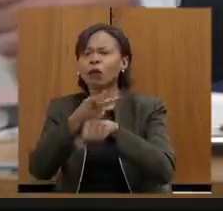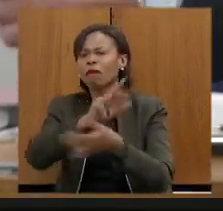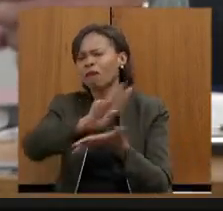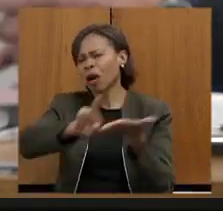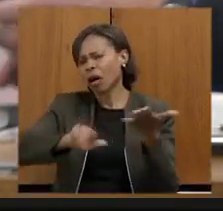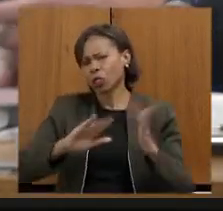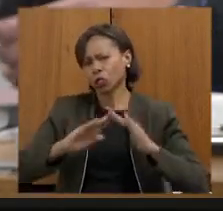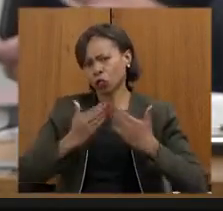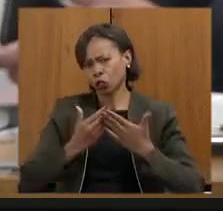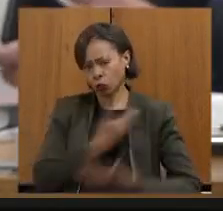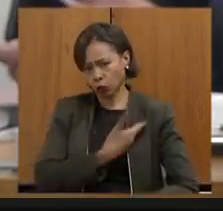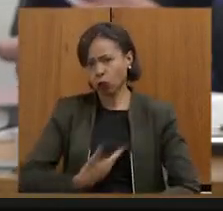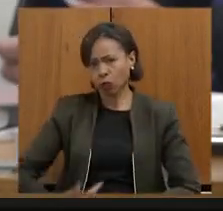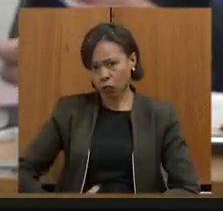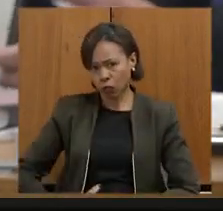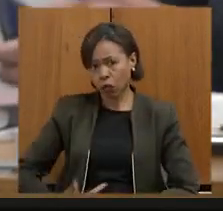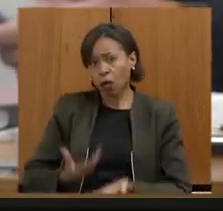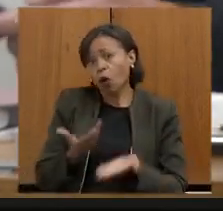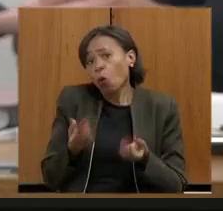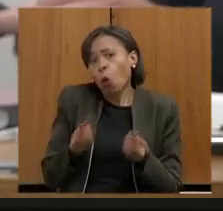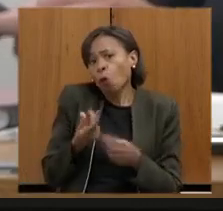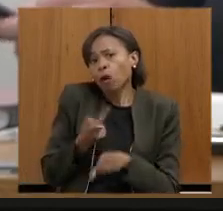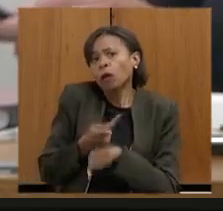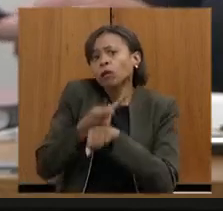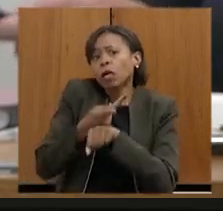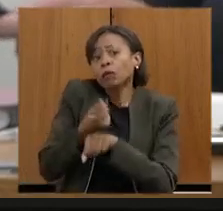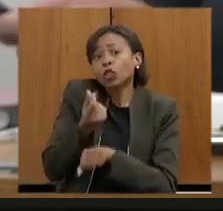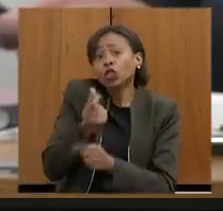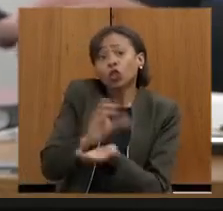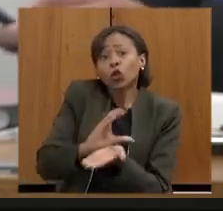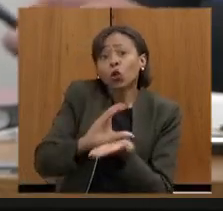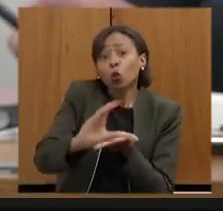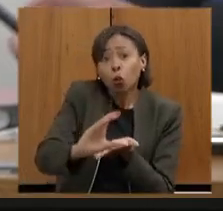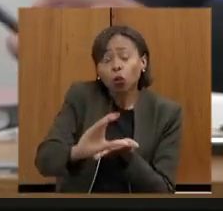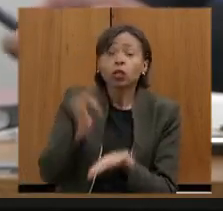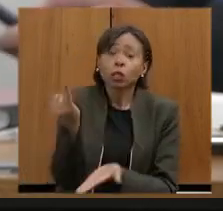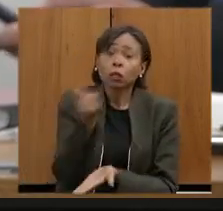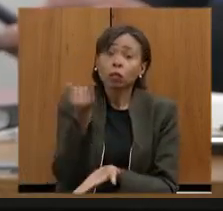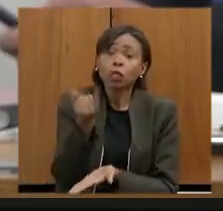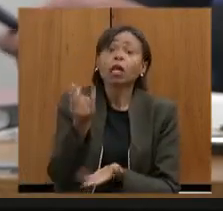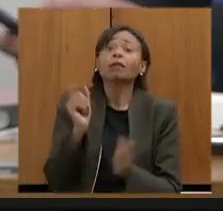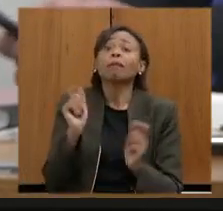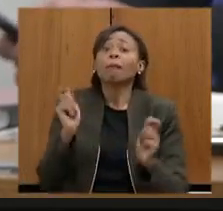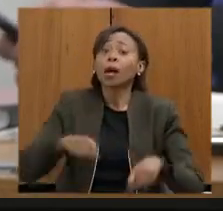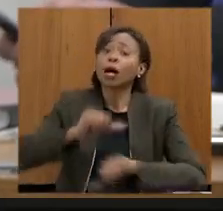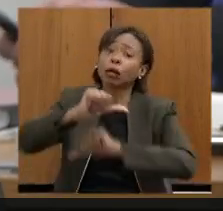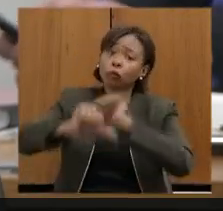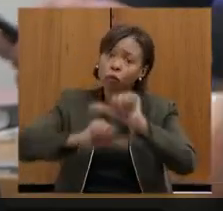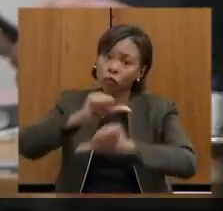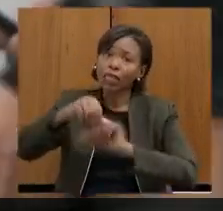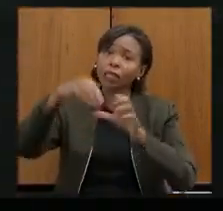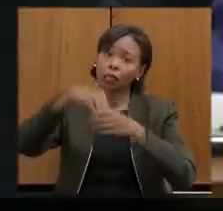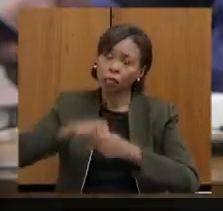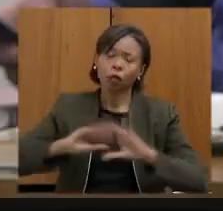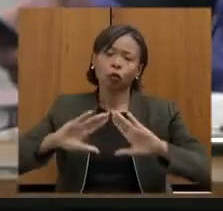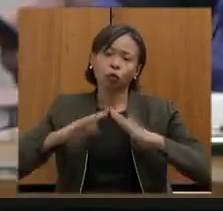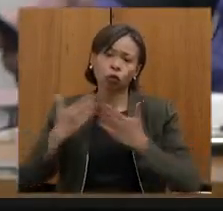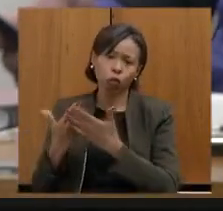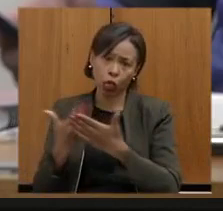e premia com recursos significativos para que seja possível fazer mudanças efetivas e estruturais nas escolas,